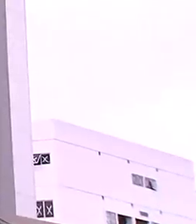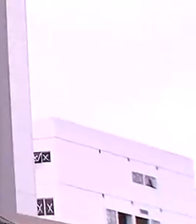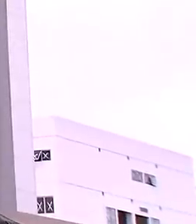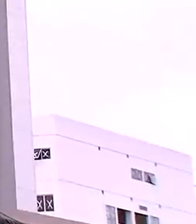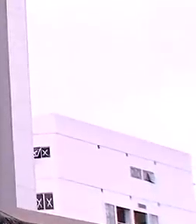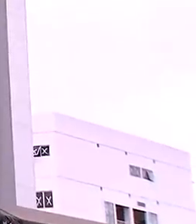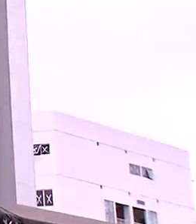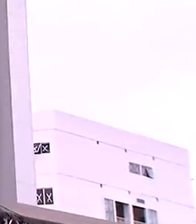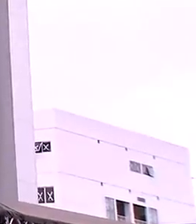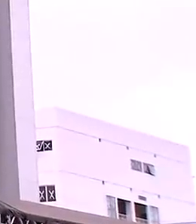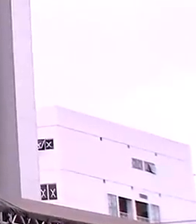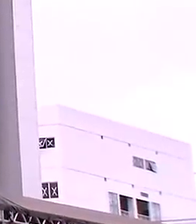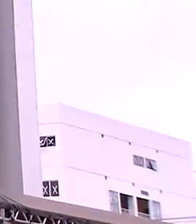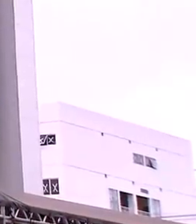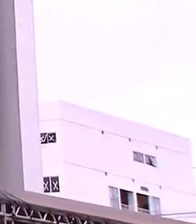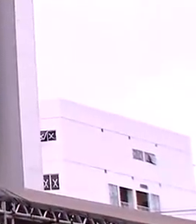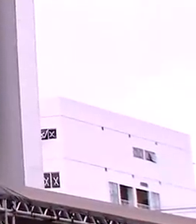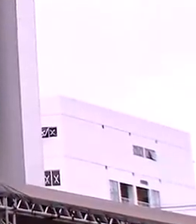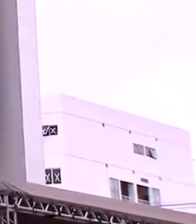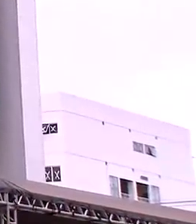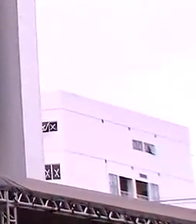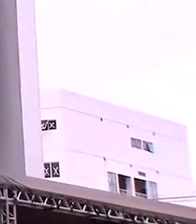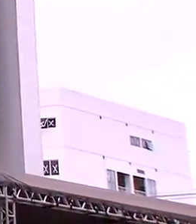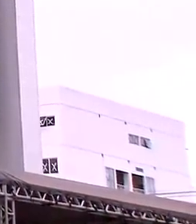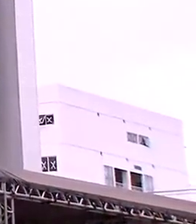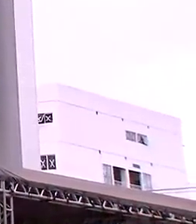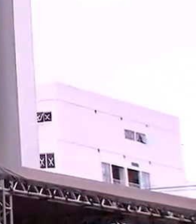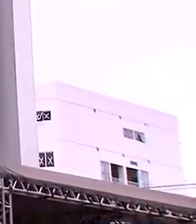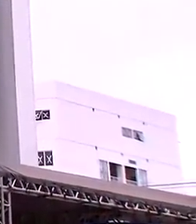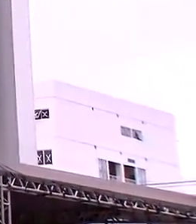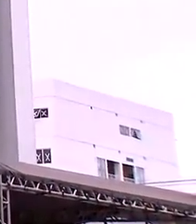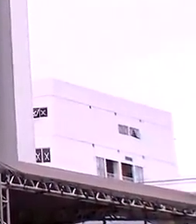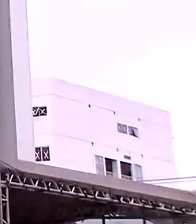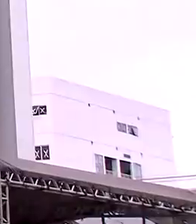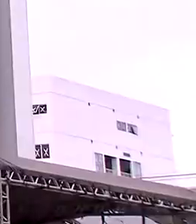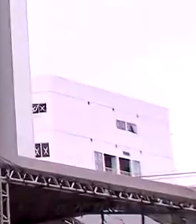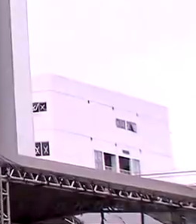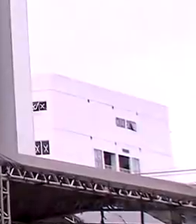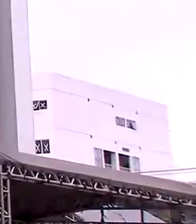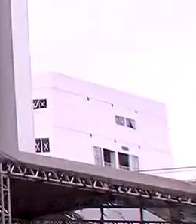ótimo fim